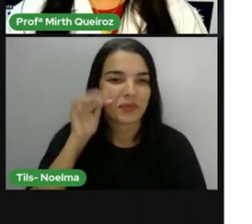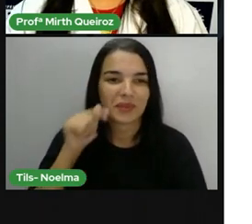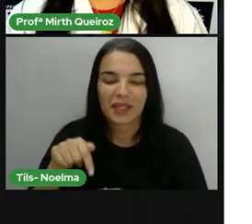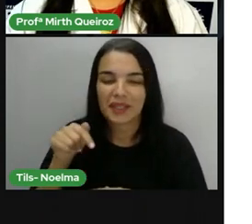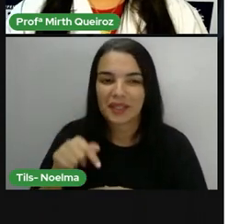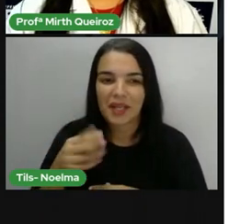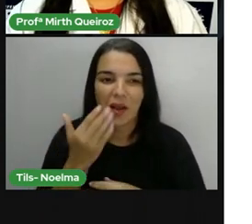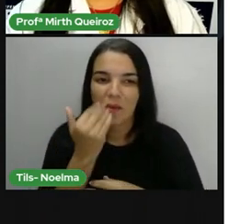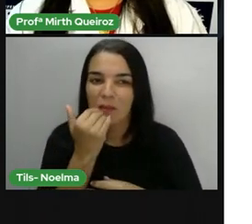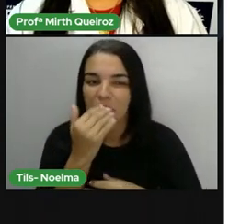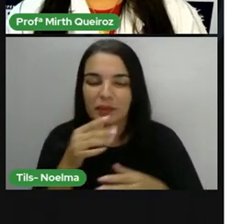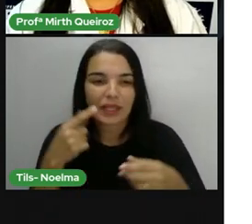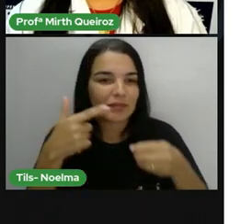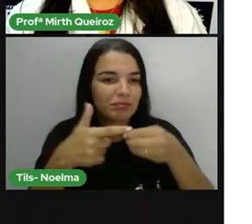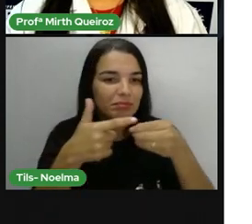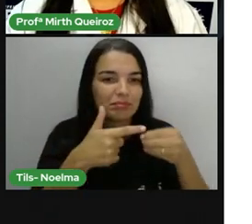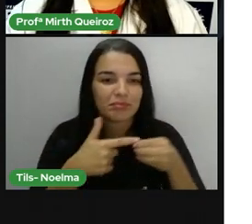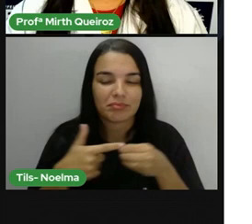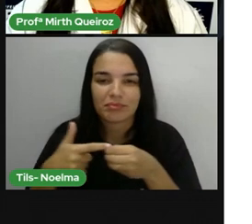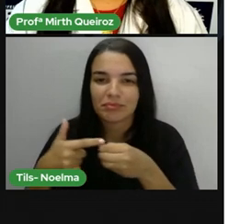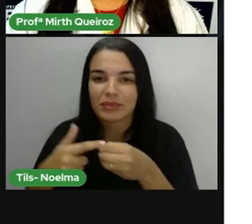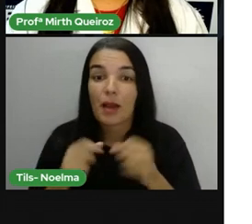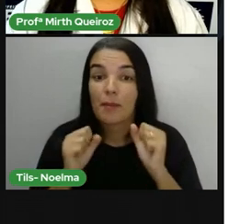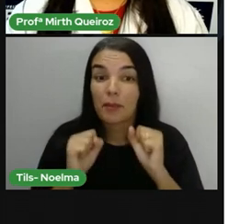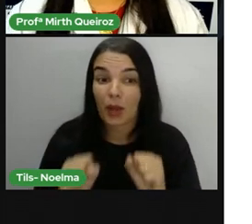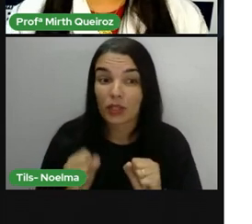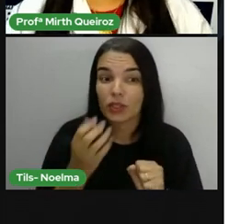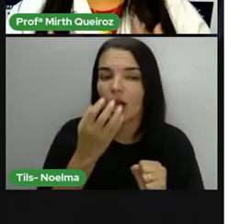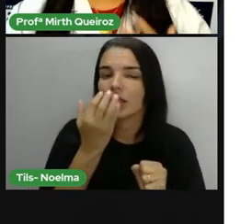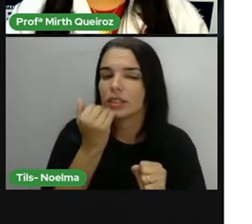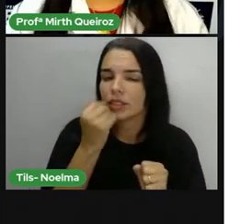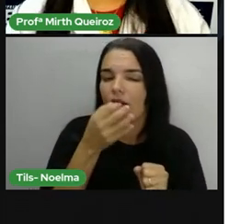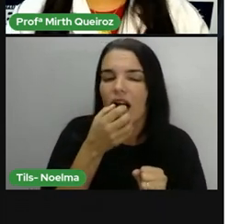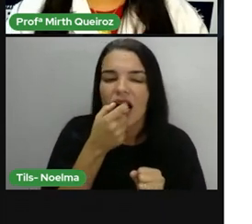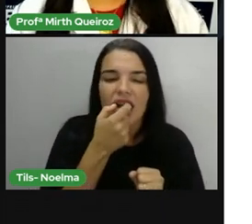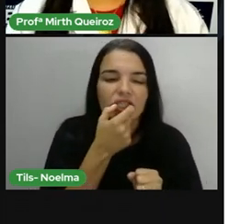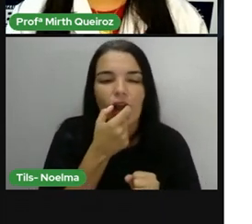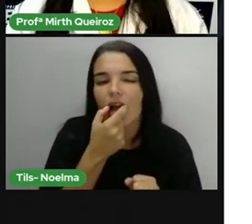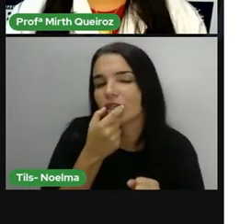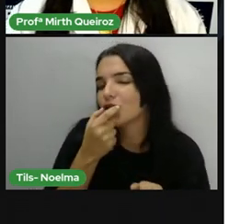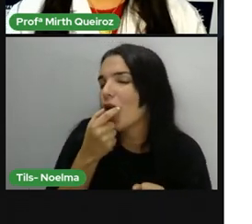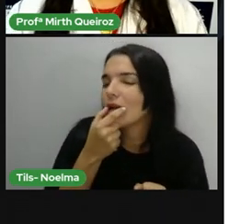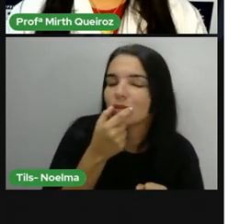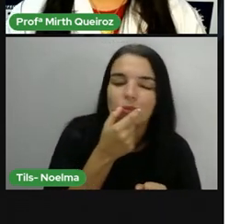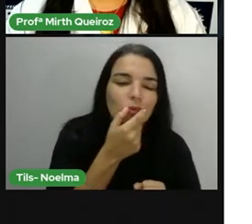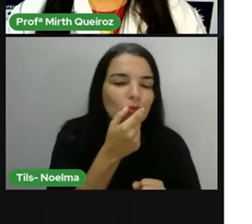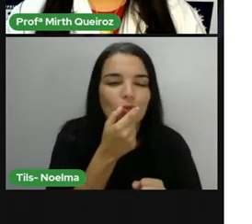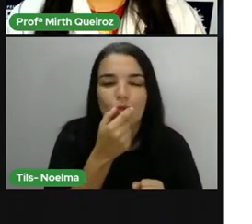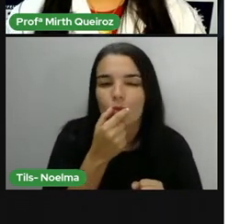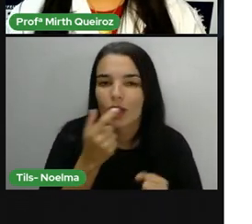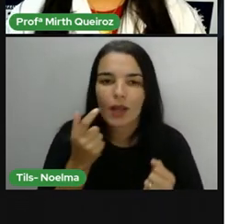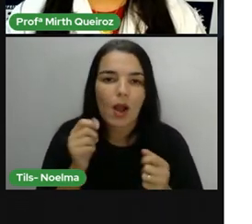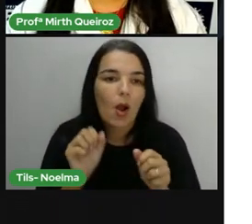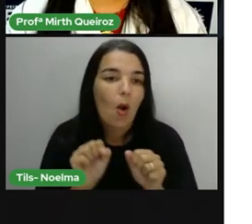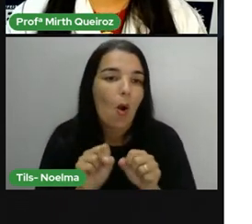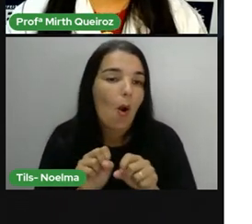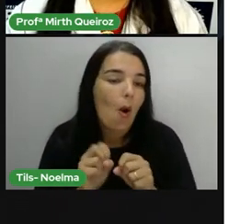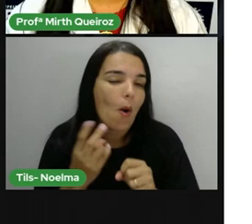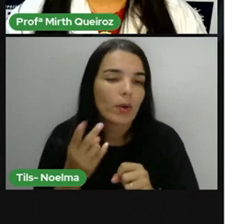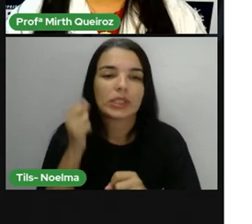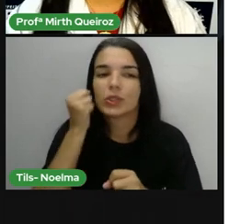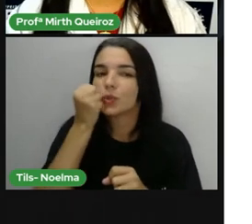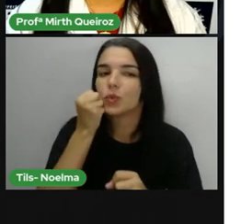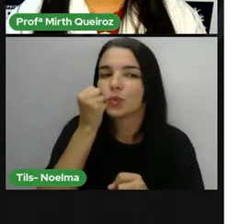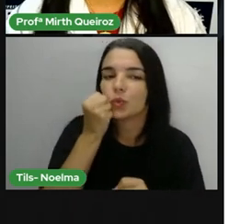sertaneja. Tanto é consumida a própria fruta in natura, né? ali, como ela é. Como na forma de suco,